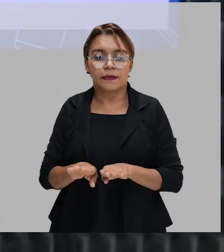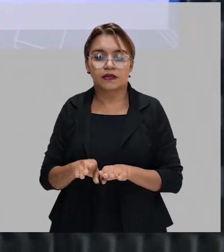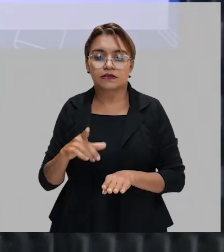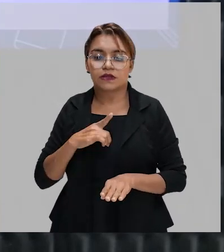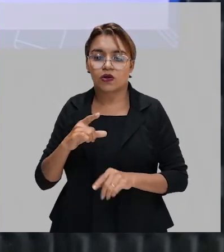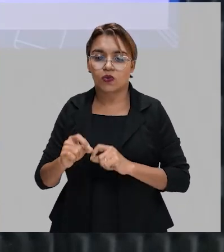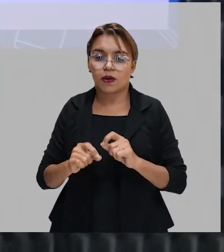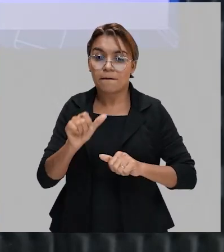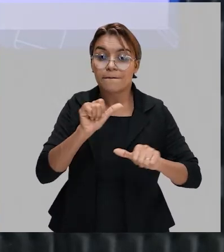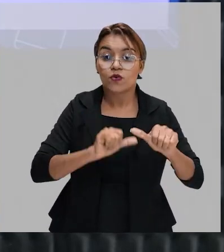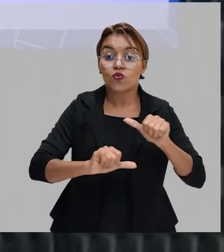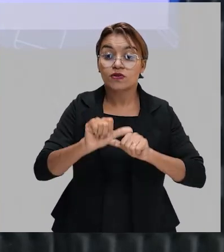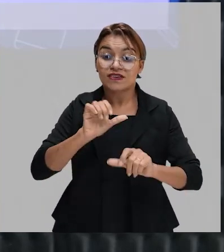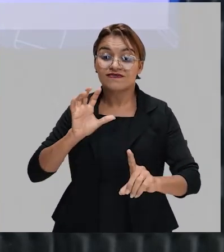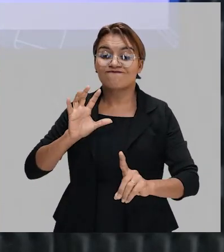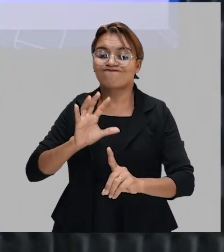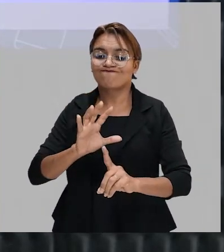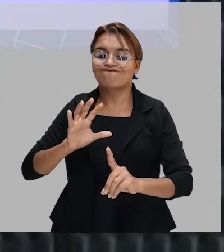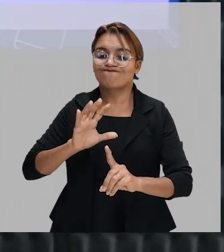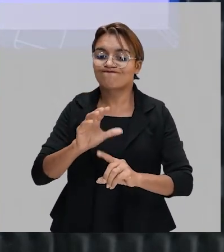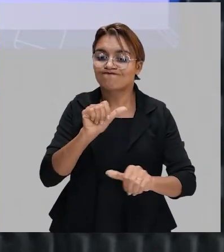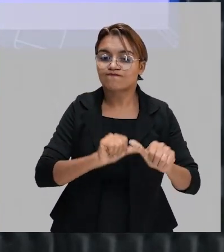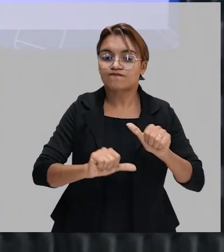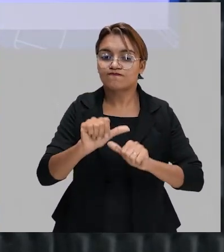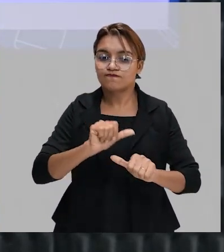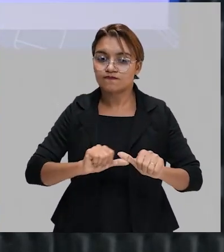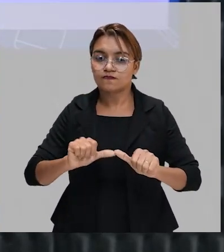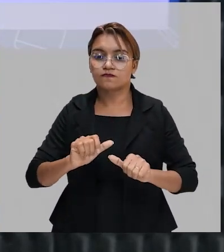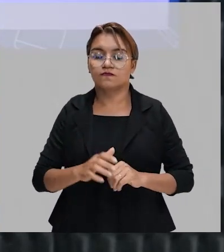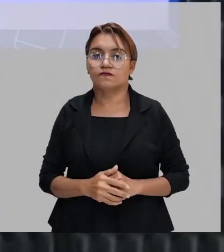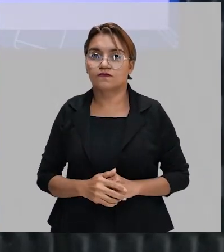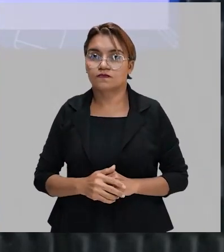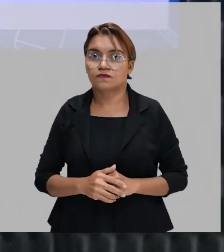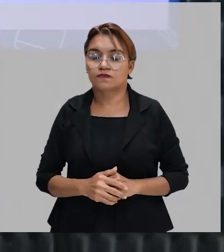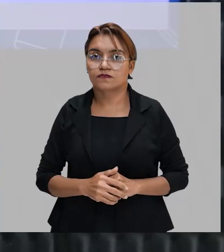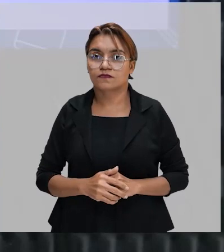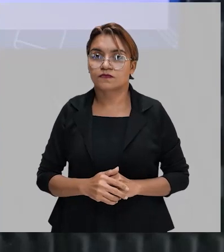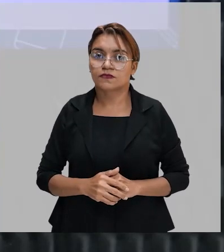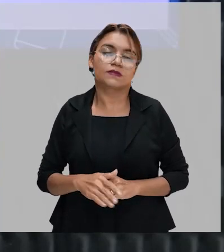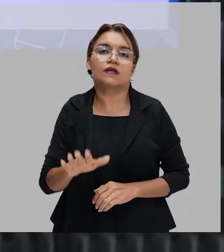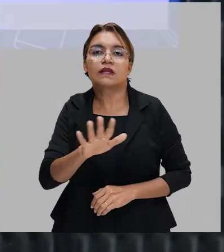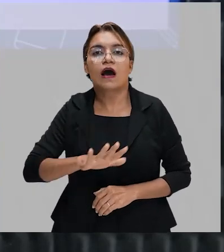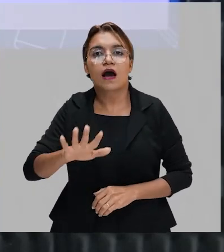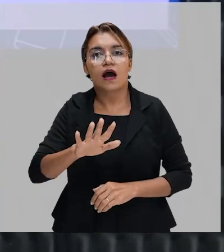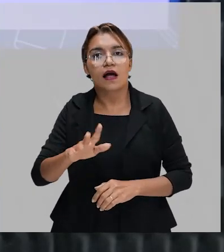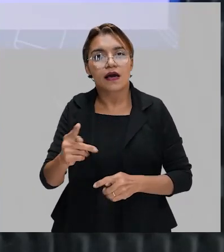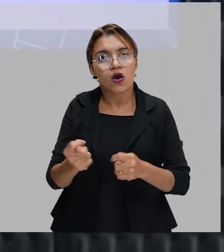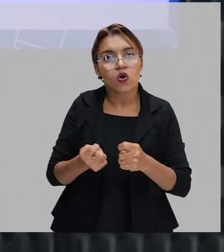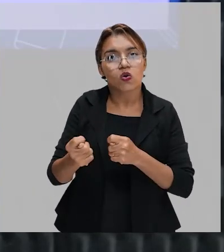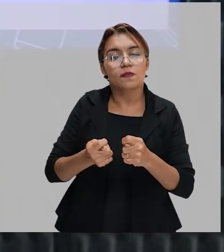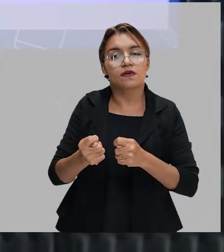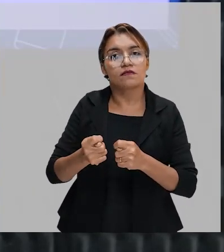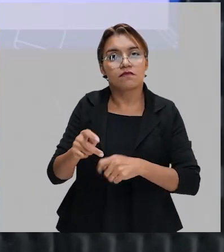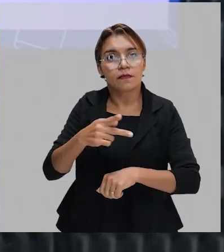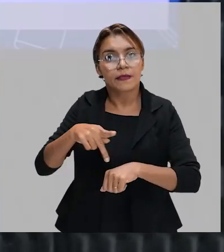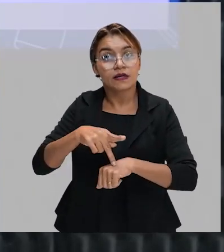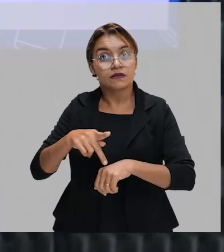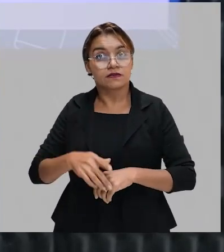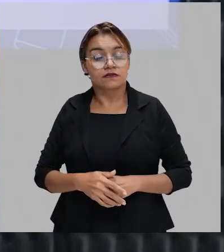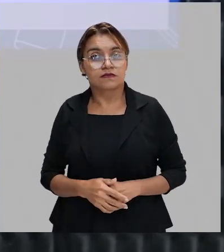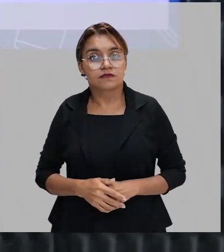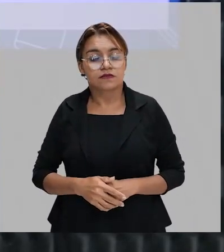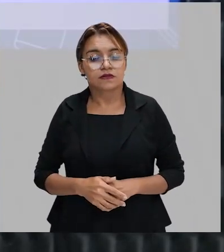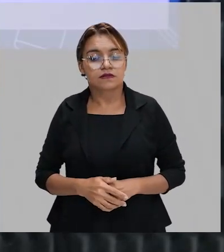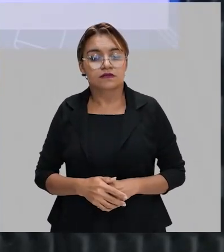alterações na estrutura econômica do país. Essas mudanças políticas aqui, elas não